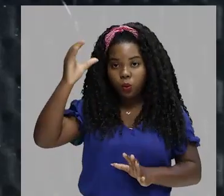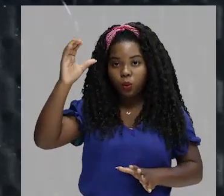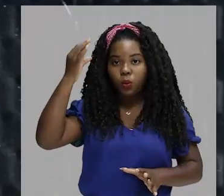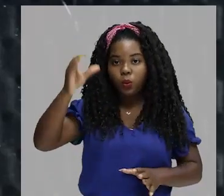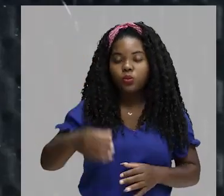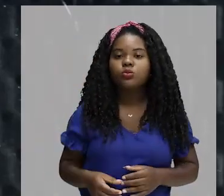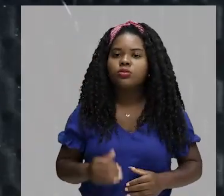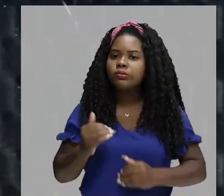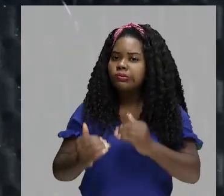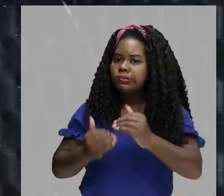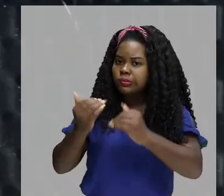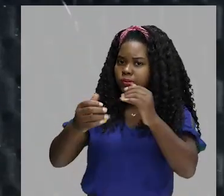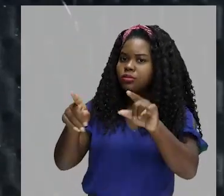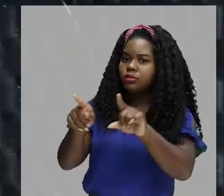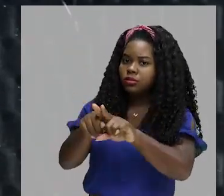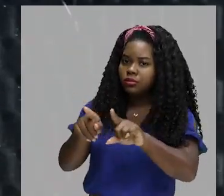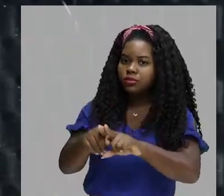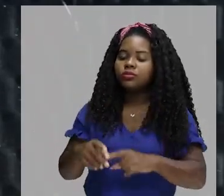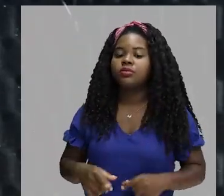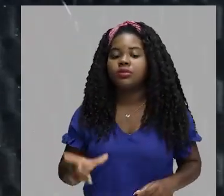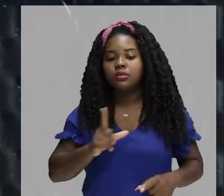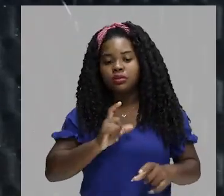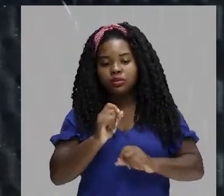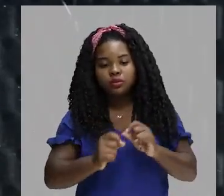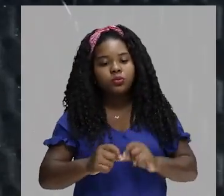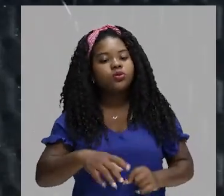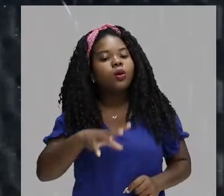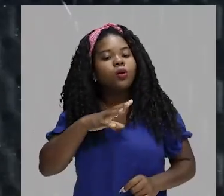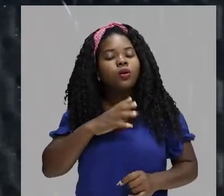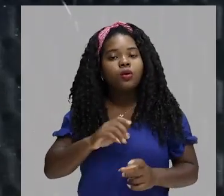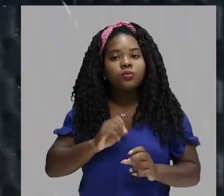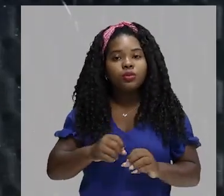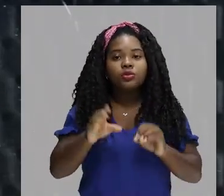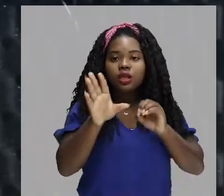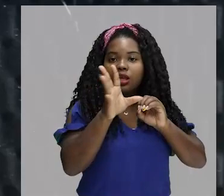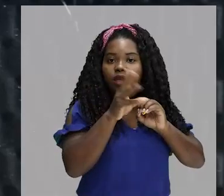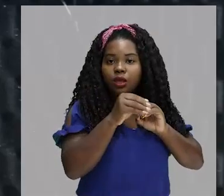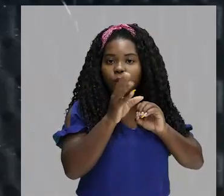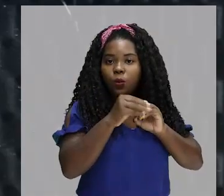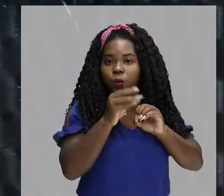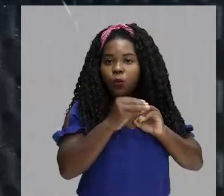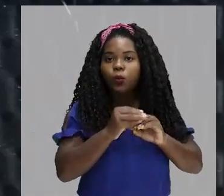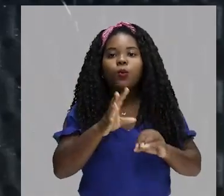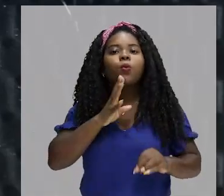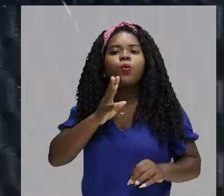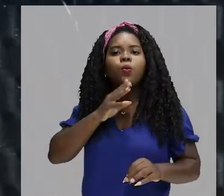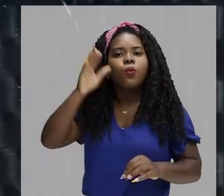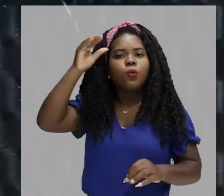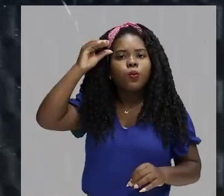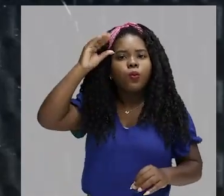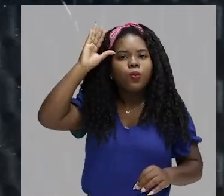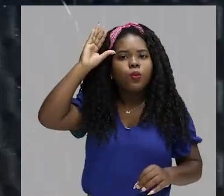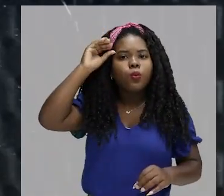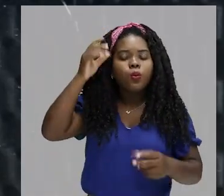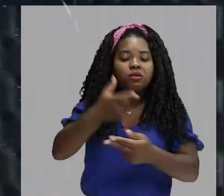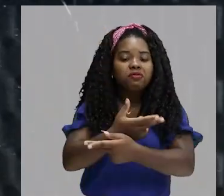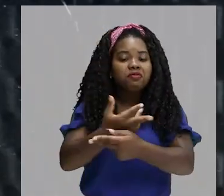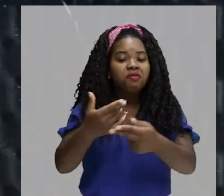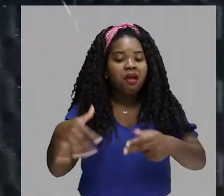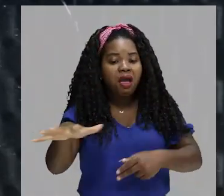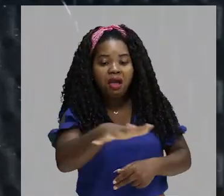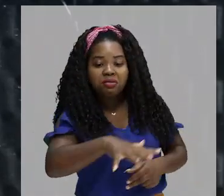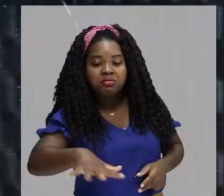elevadíssimo. Nós temos conhecimento em diversas áreas. Sociedades que conheceram ou